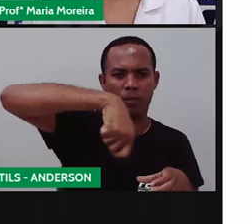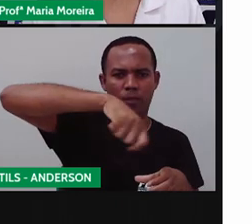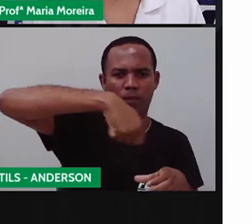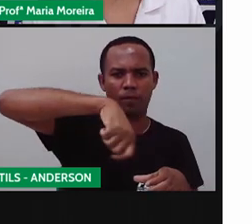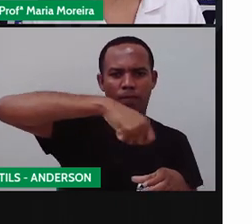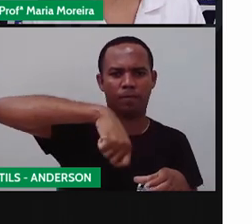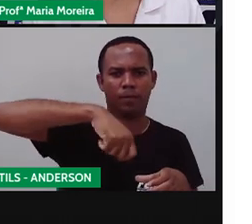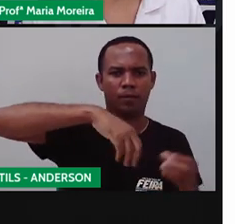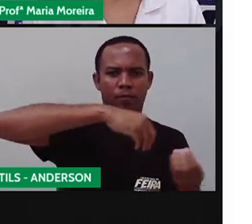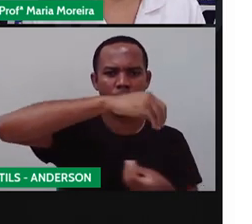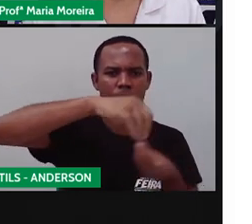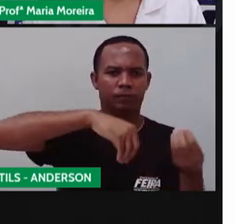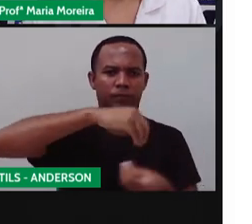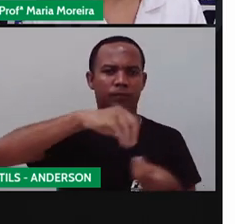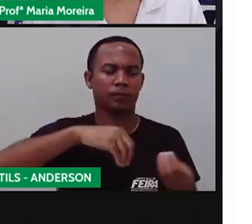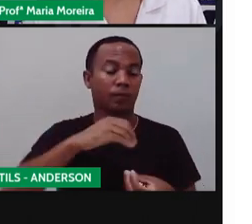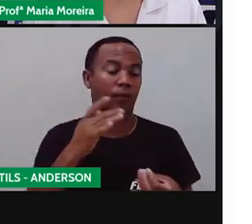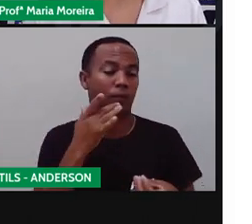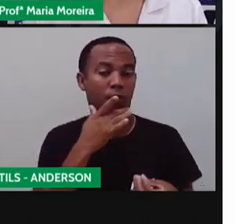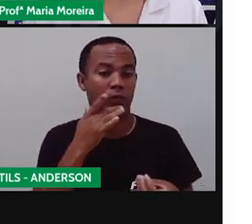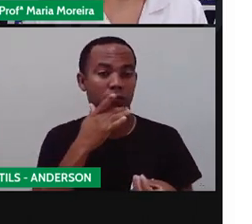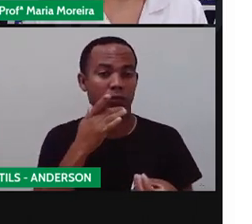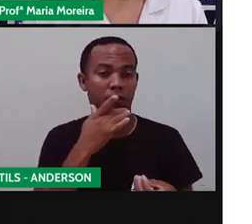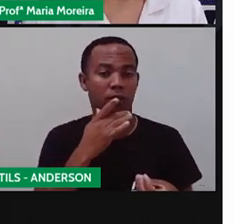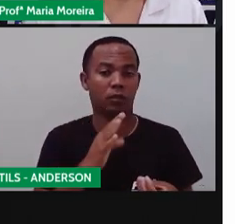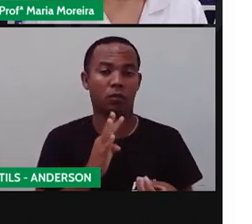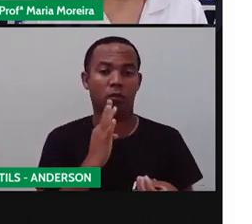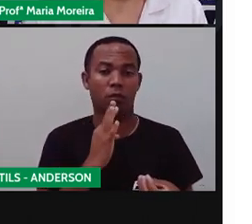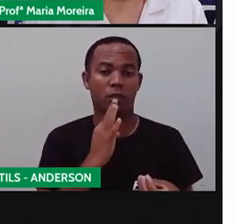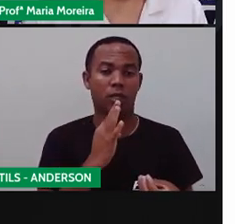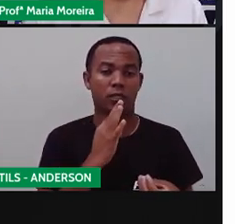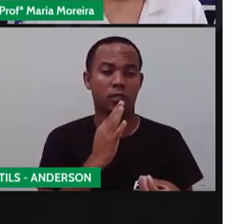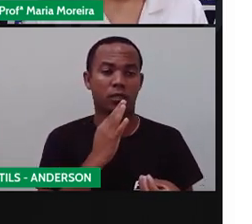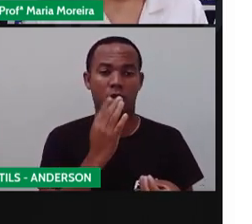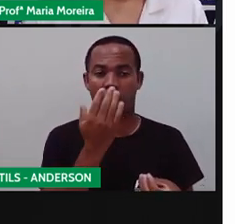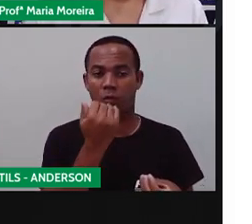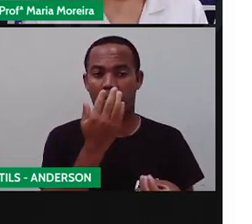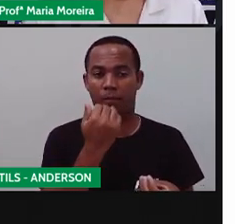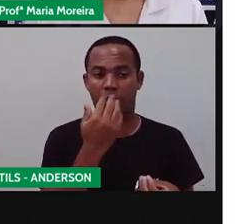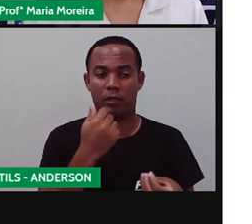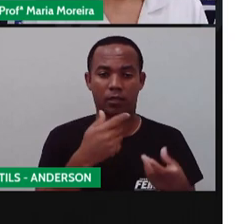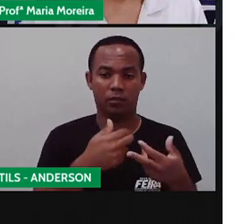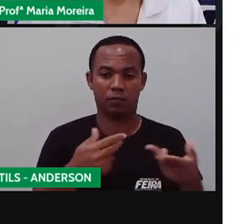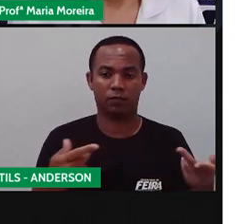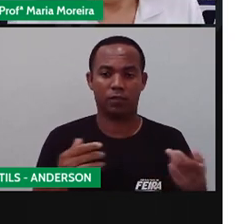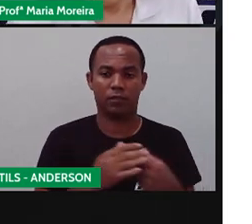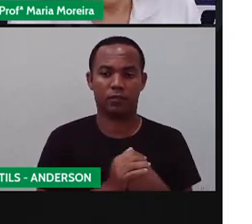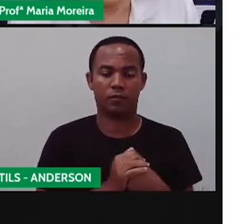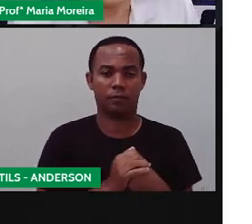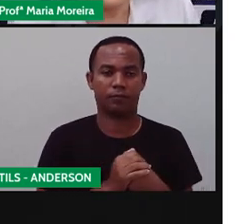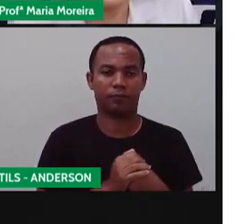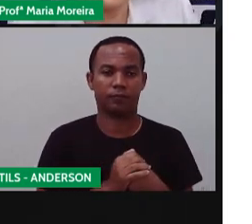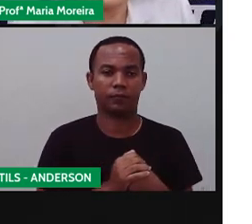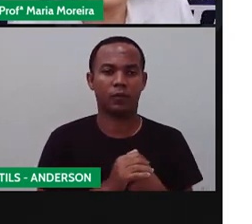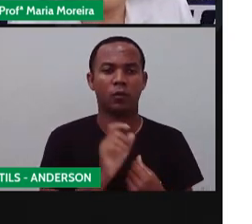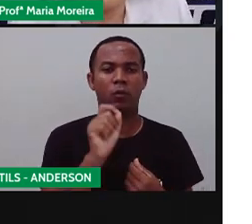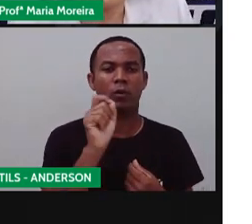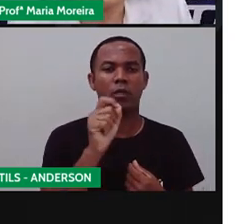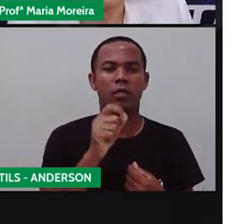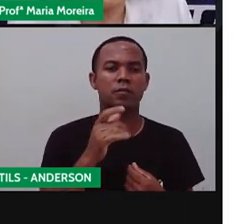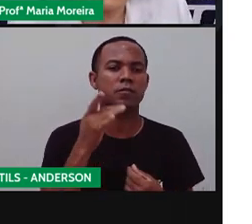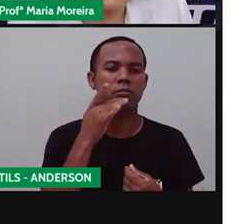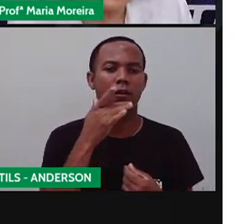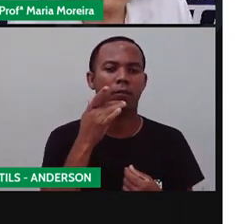Originando assim, receitas saborosas. Vamos conhecer algumas dessas receitas. Não é isso? Então, que receitas